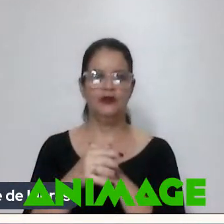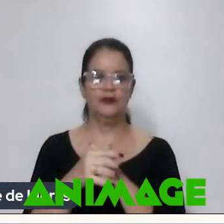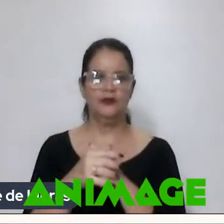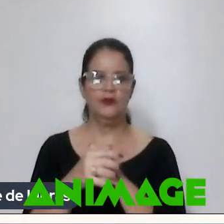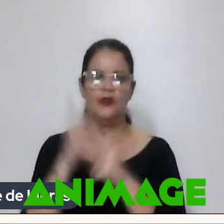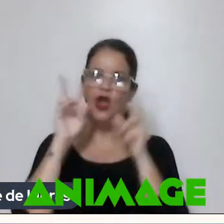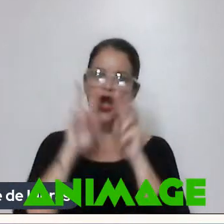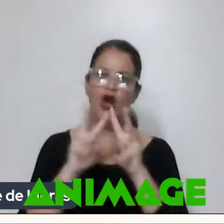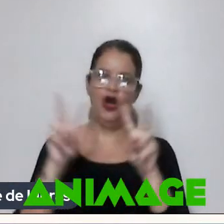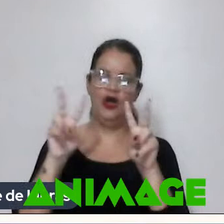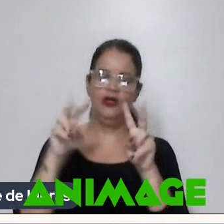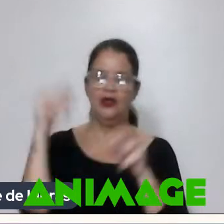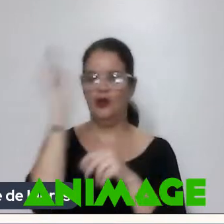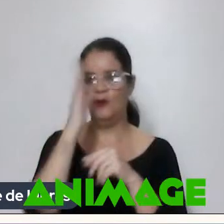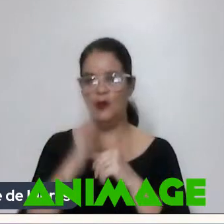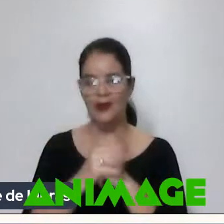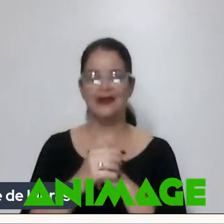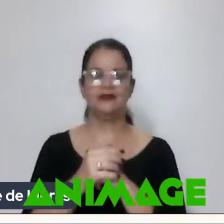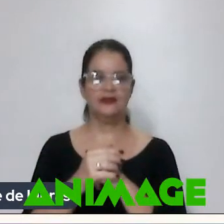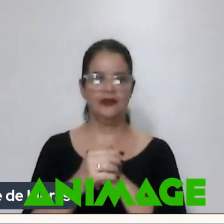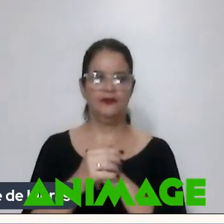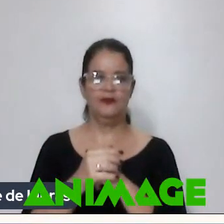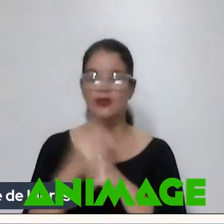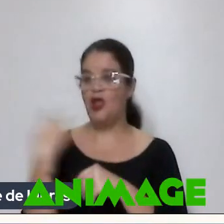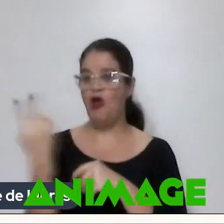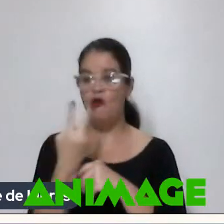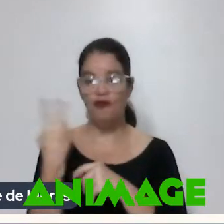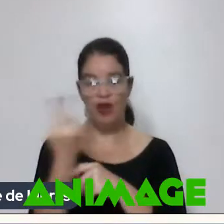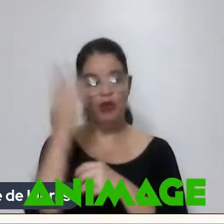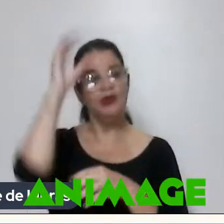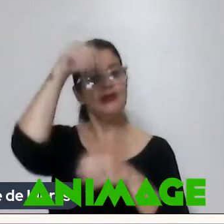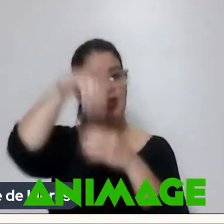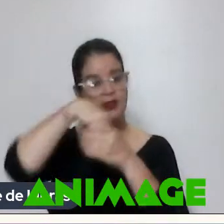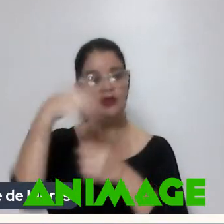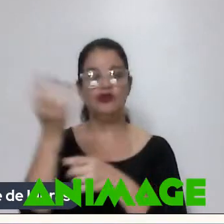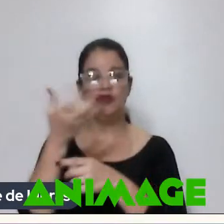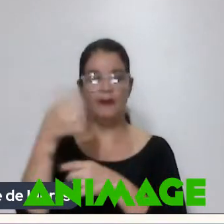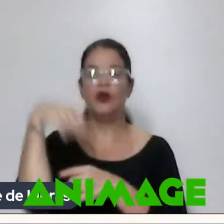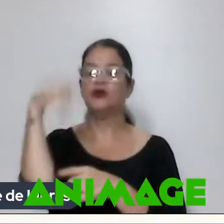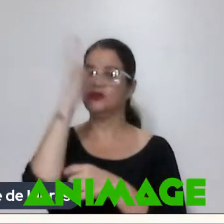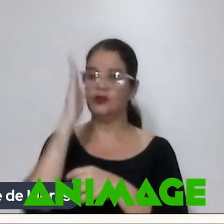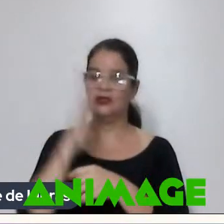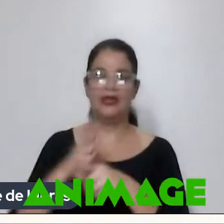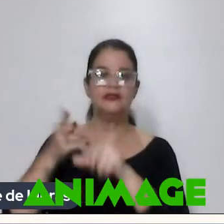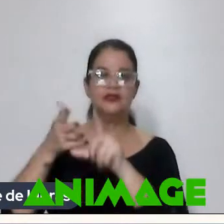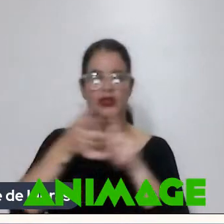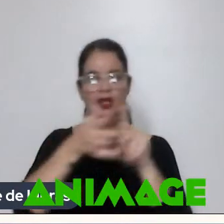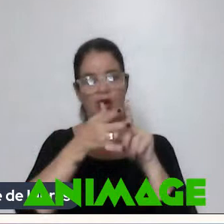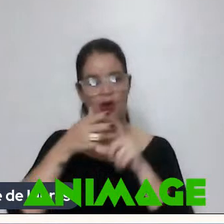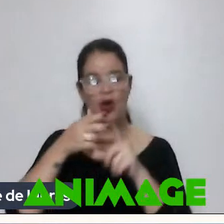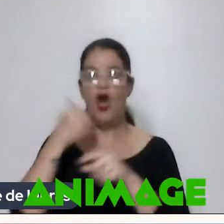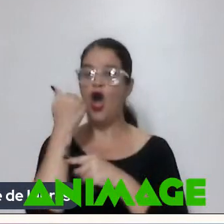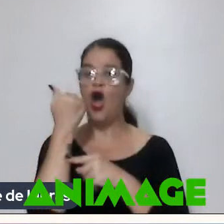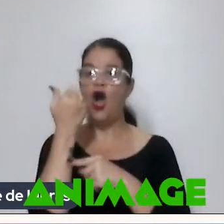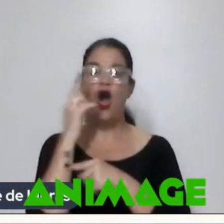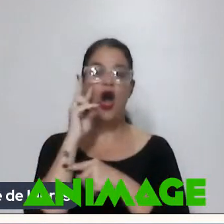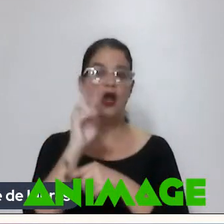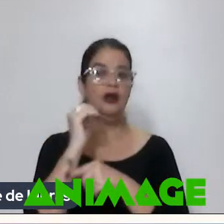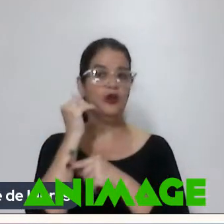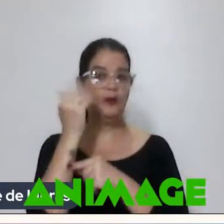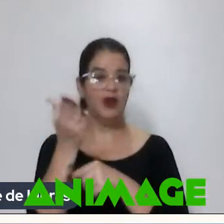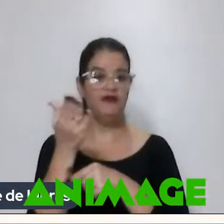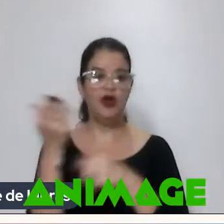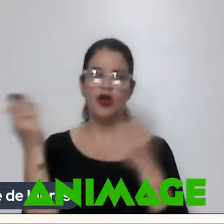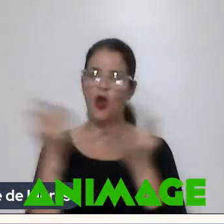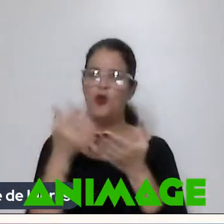Olhando Para o Brasil É um valor Que está dentro Da produção nacional De live Olhando para fora Que daria